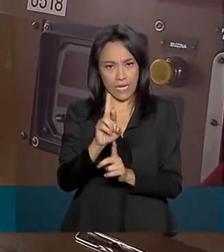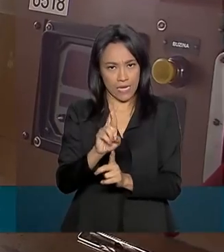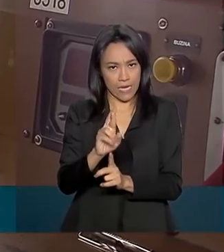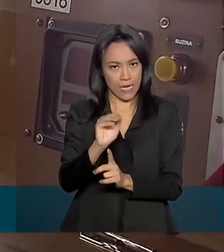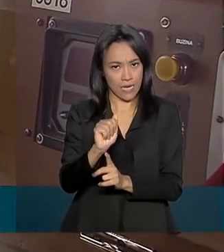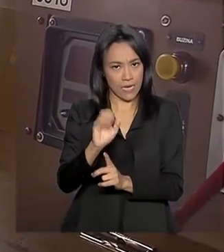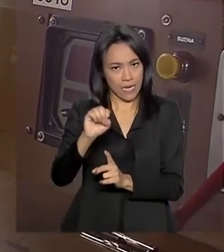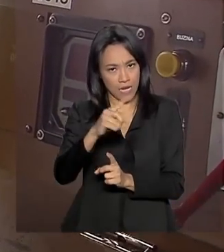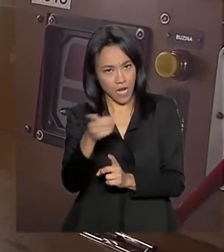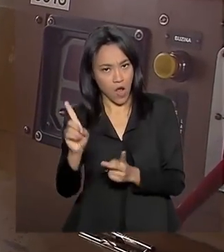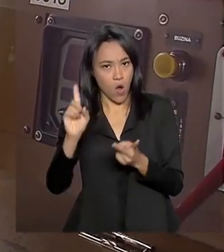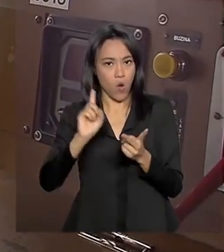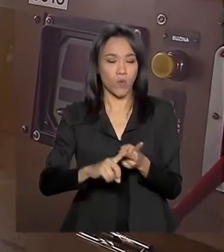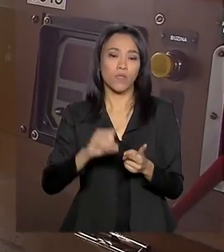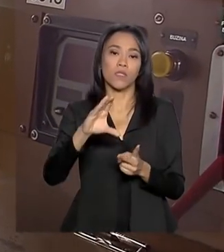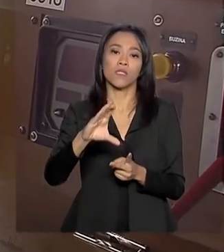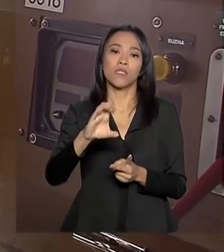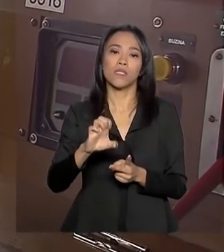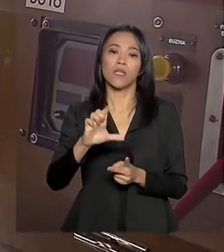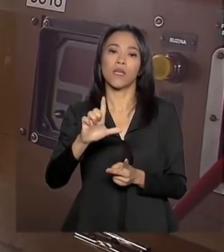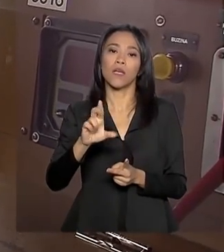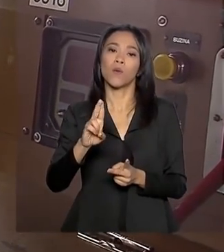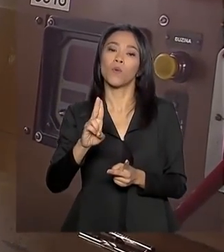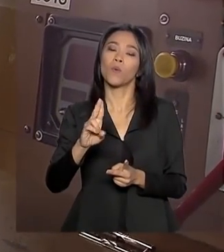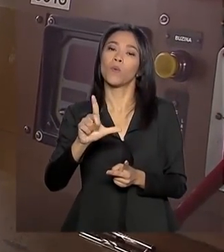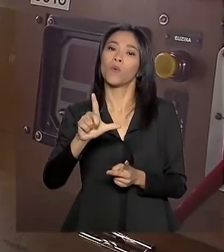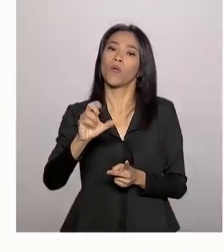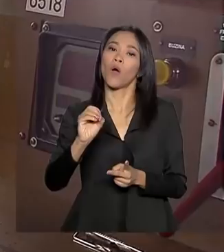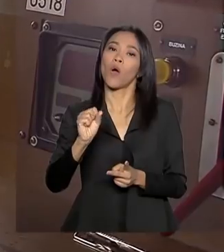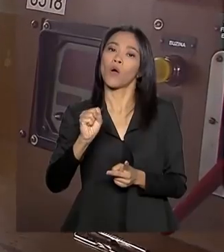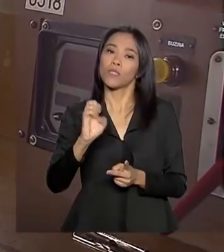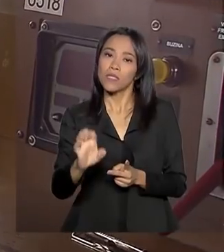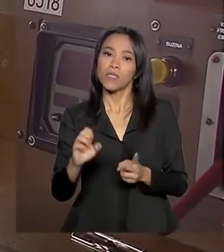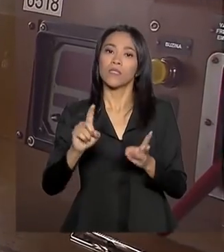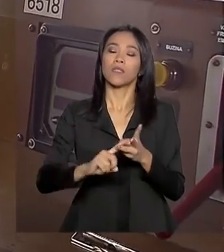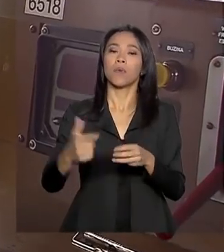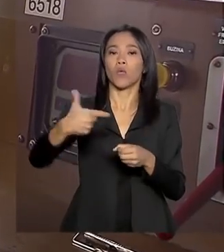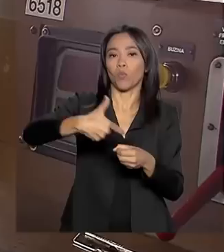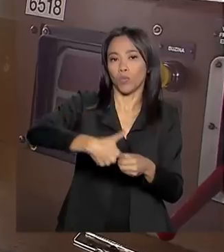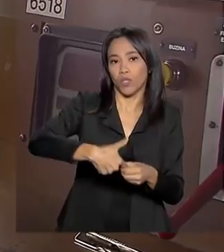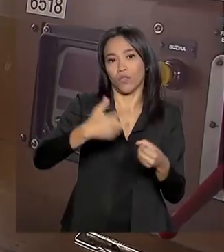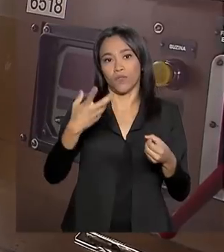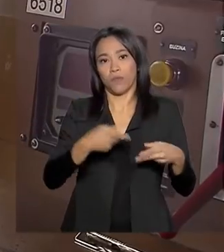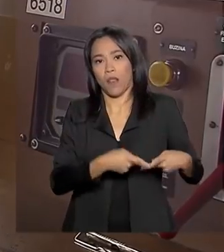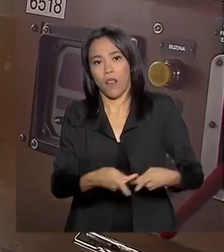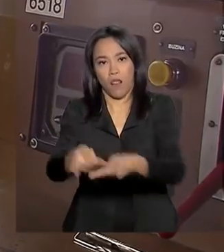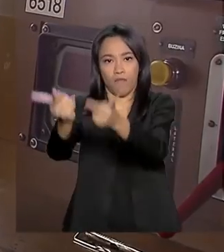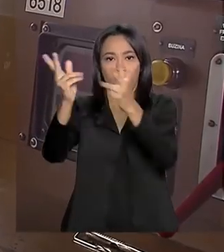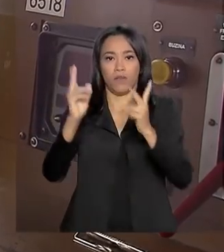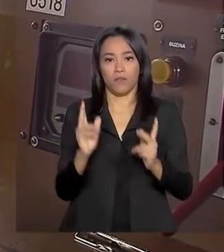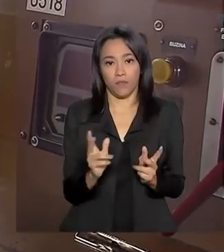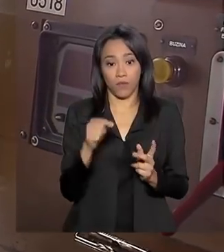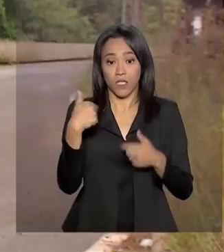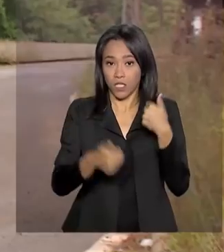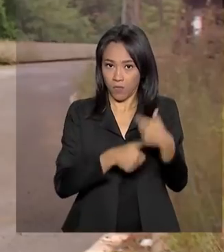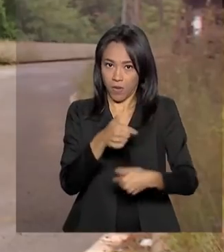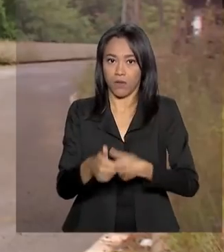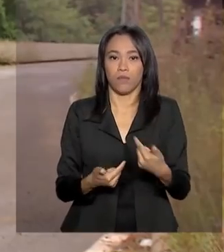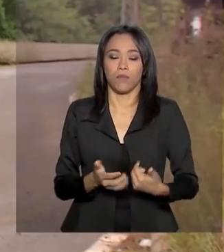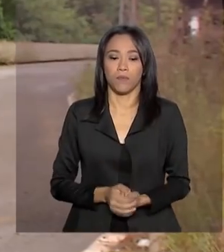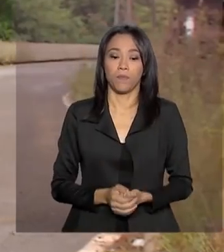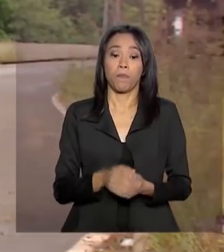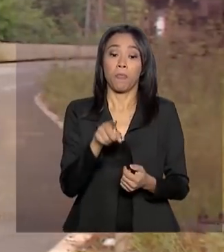de celulose e trabalha também com combustível. A gente trabalha para isso, para mudar a logística do Brasil, trabalhando com esse tipo de produto.